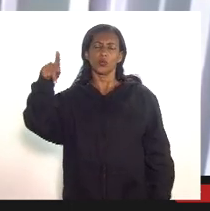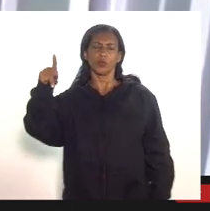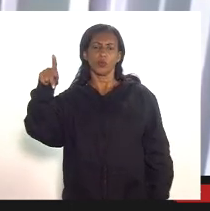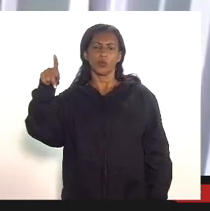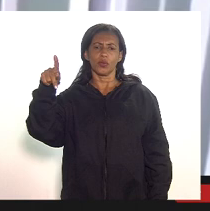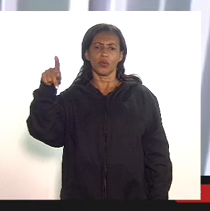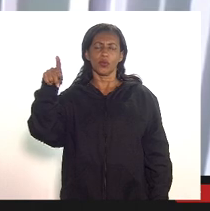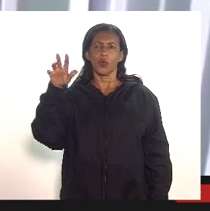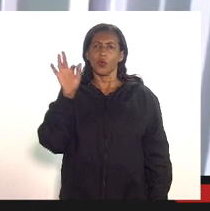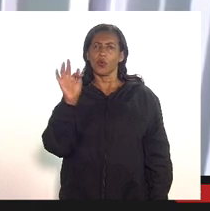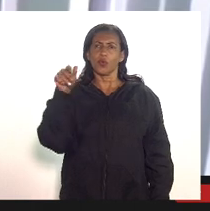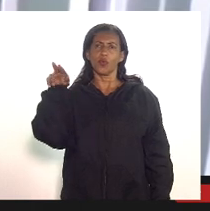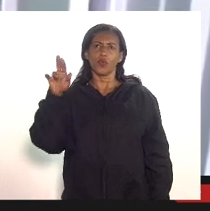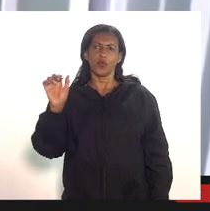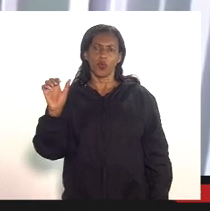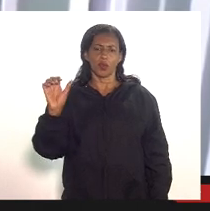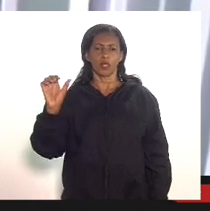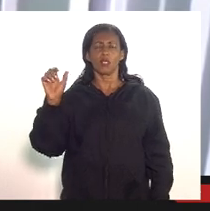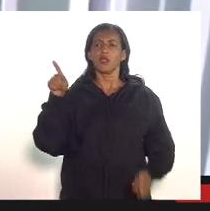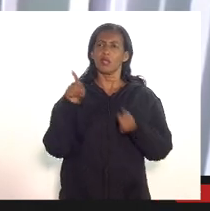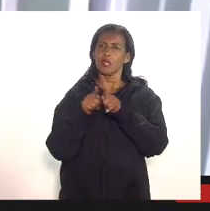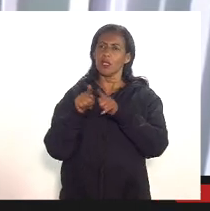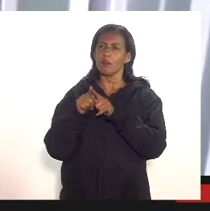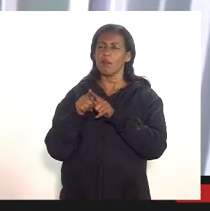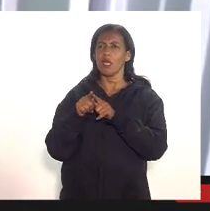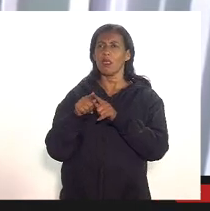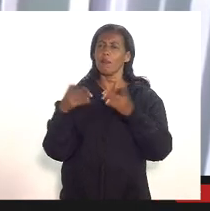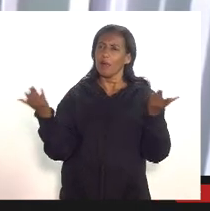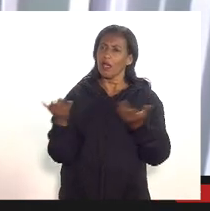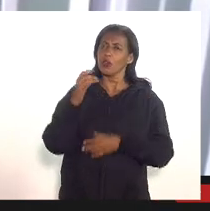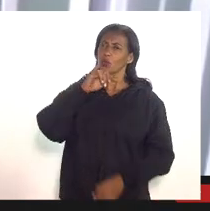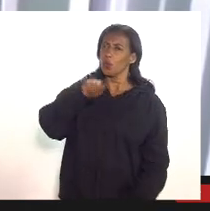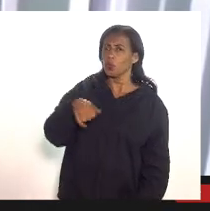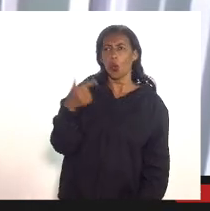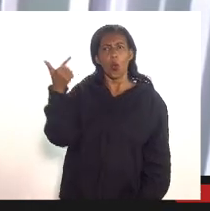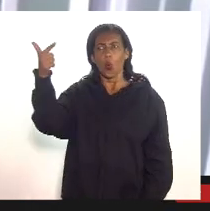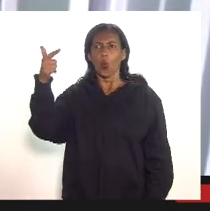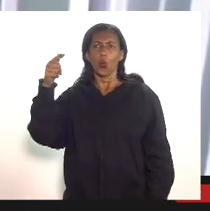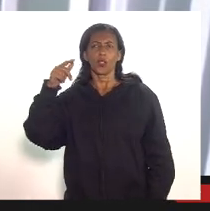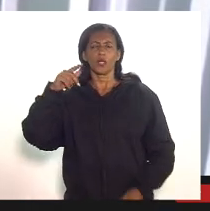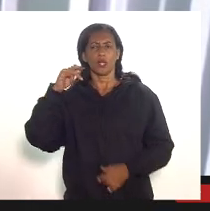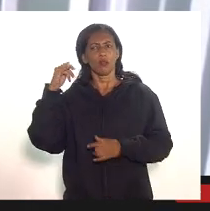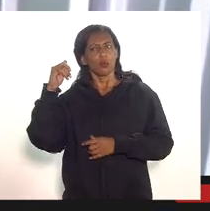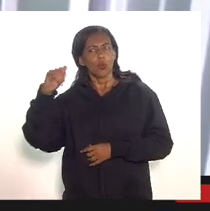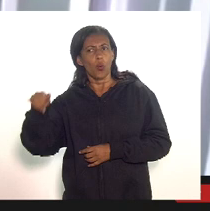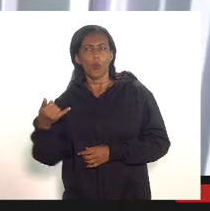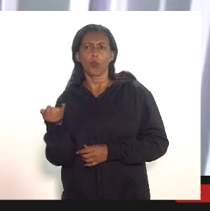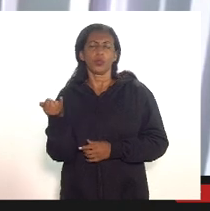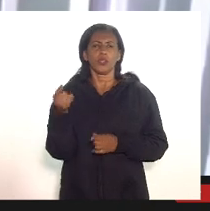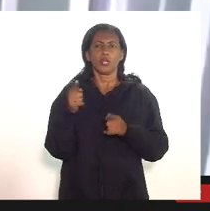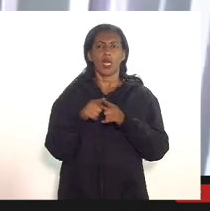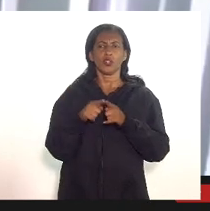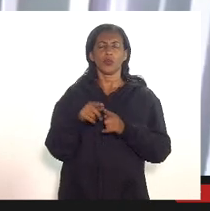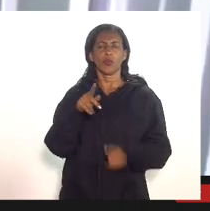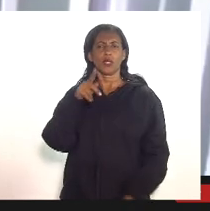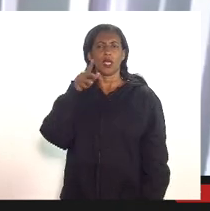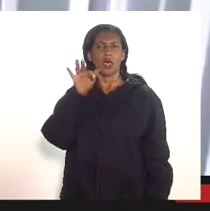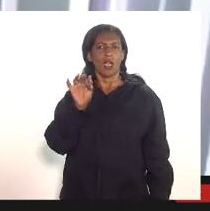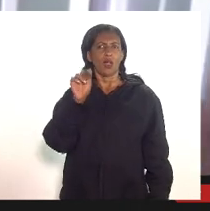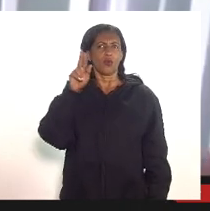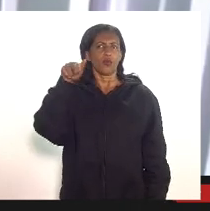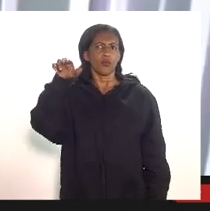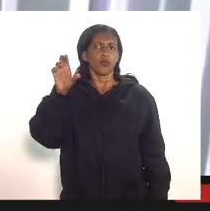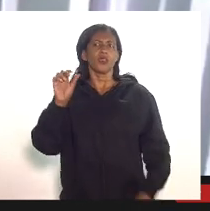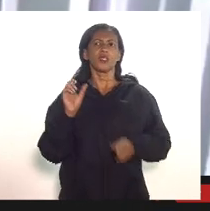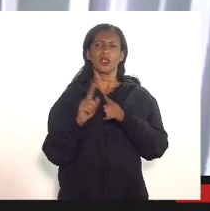de vossa excelência para essa oportunidade ou para uma outra oportunidade porque na verdade a FUP também tem feito uma série de estudos a respeito do tema